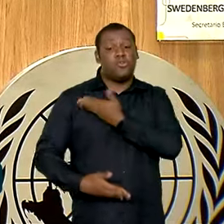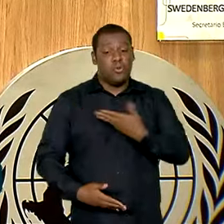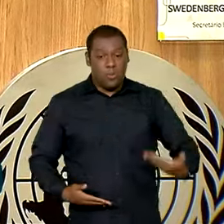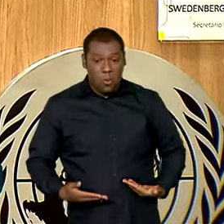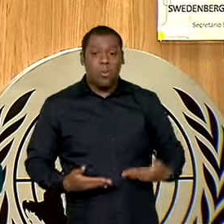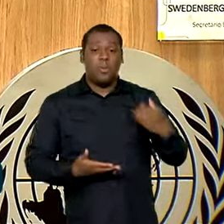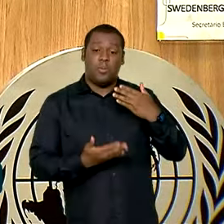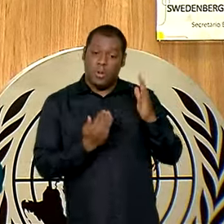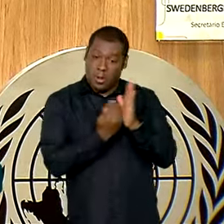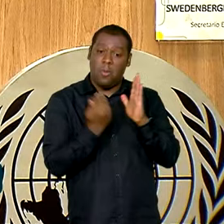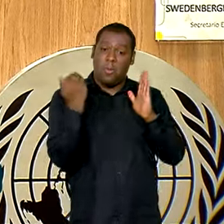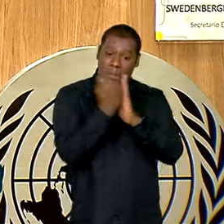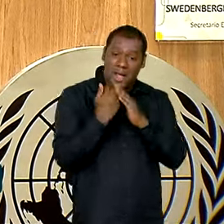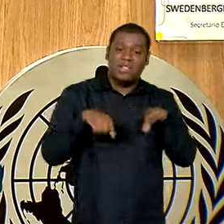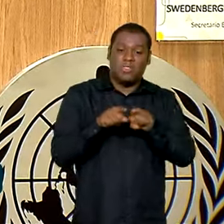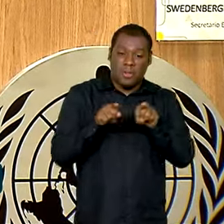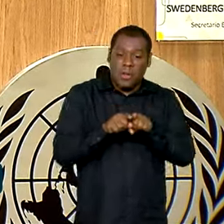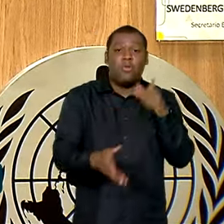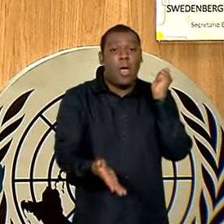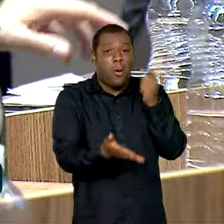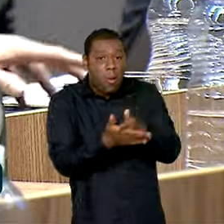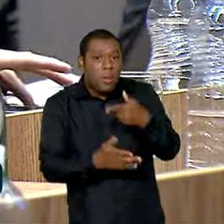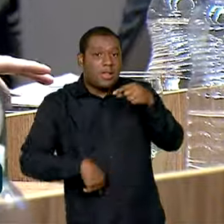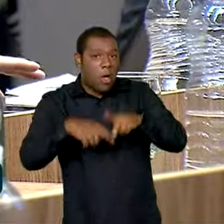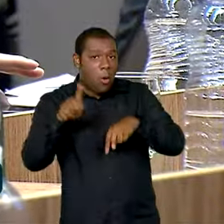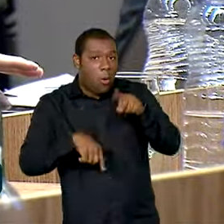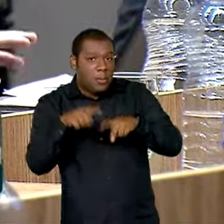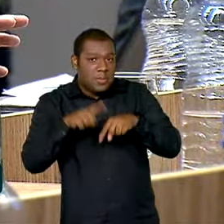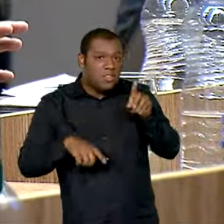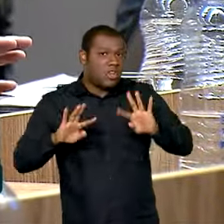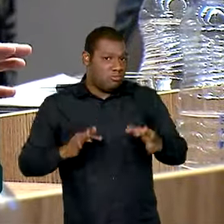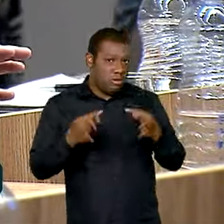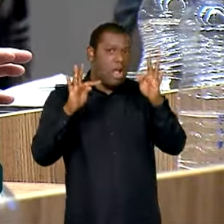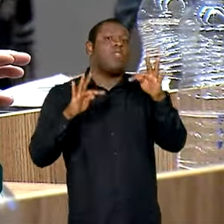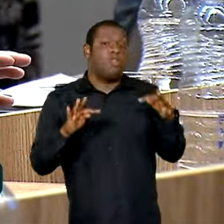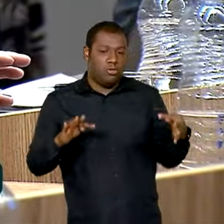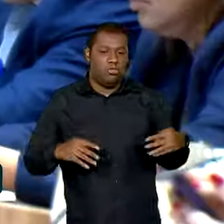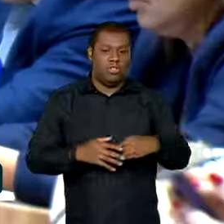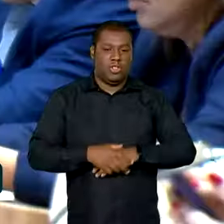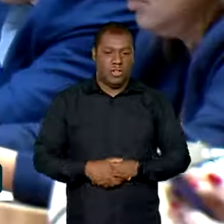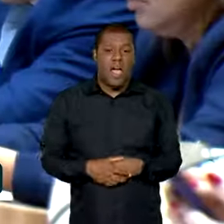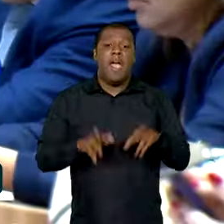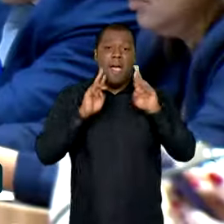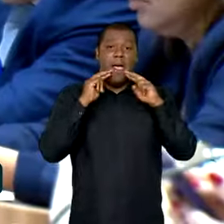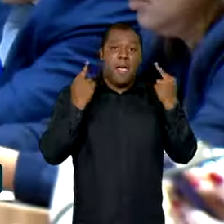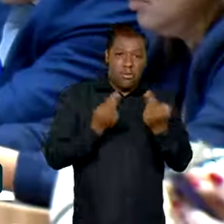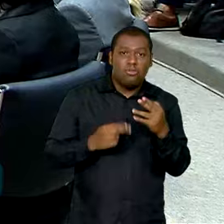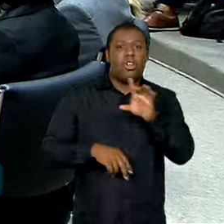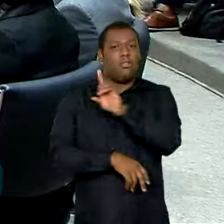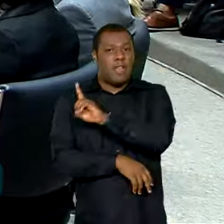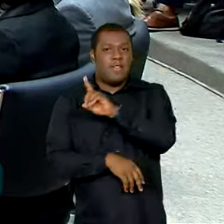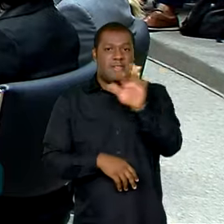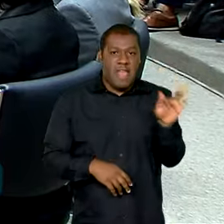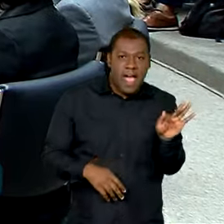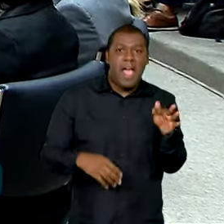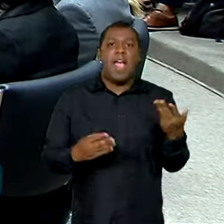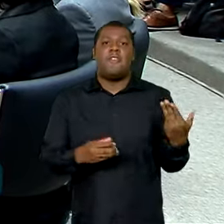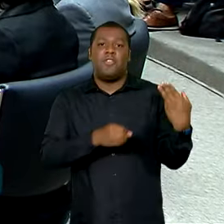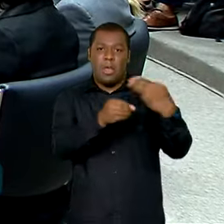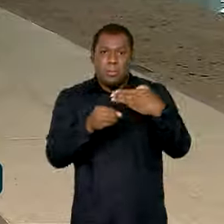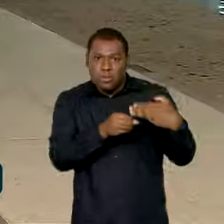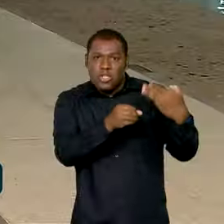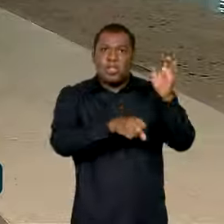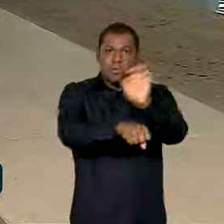e as reuniões com representantes de estados, distrito federal e municípios ficam mais